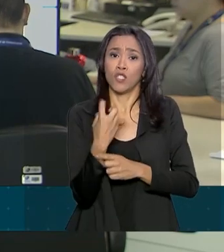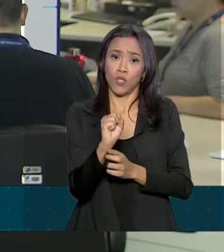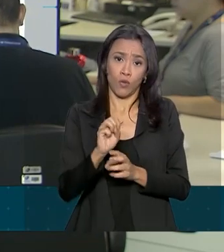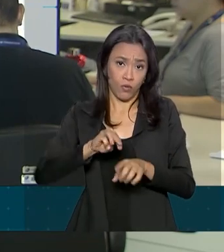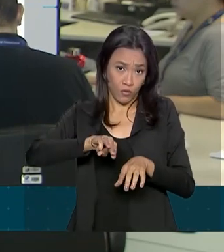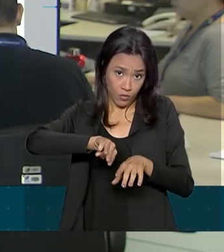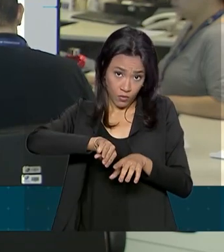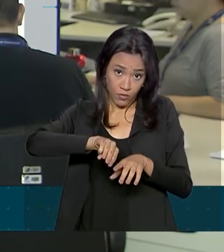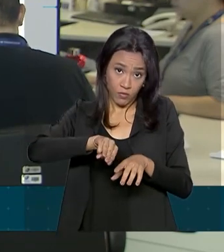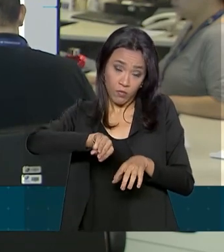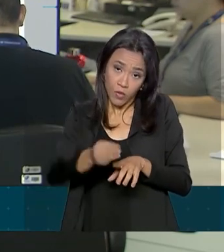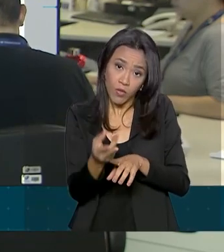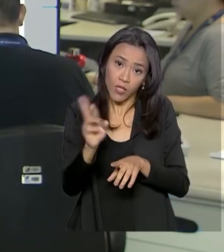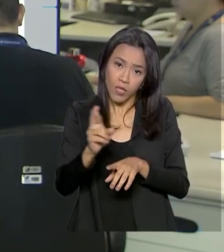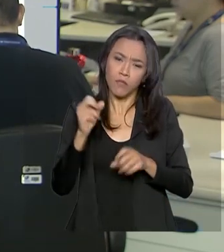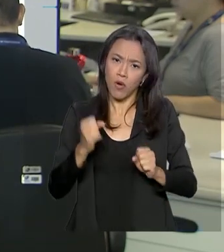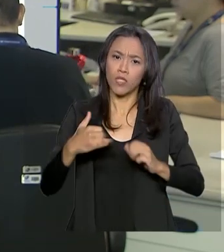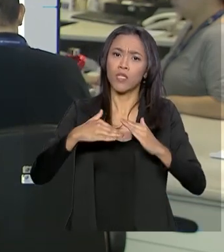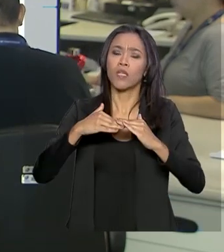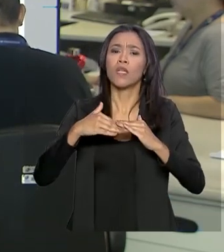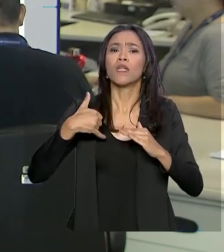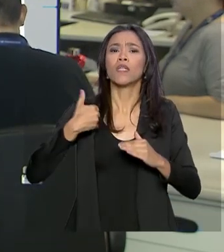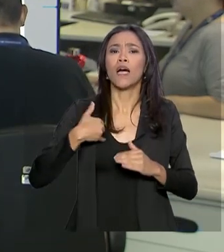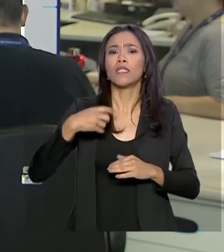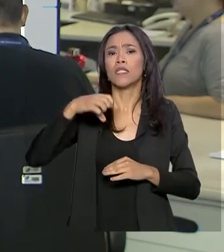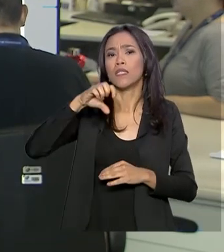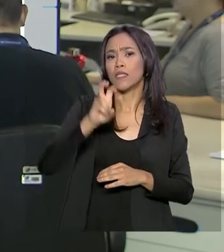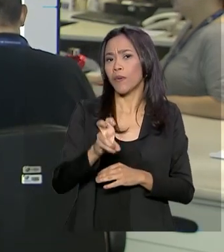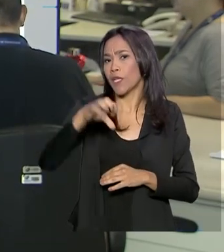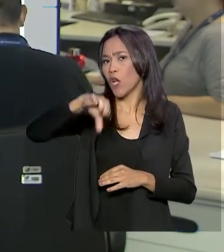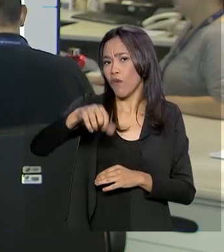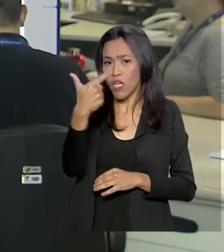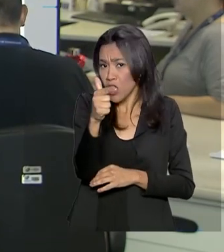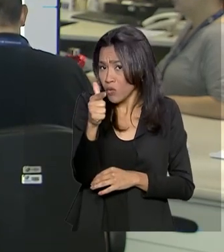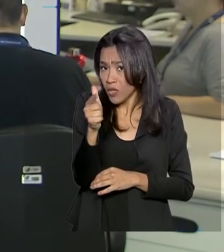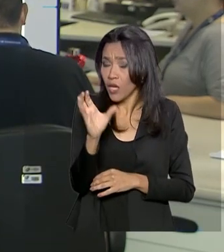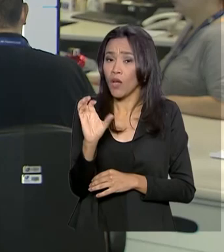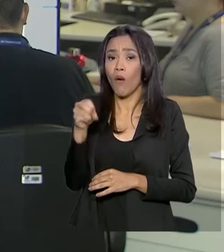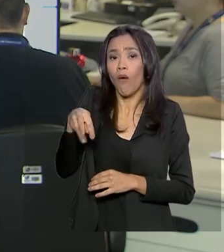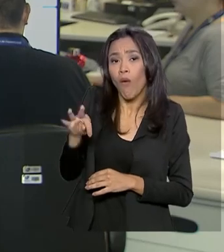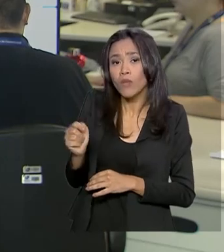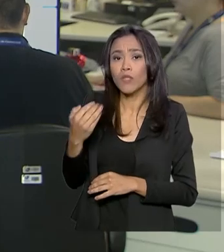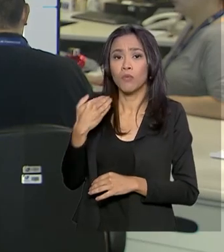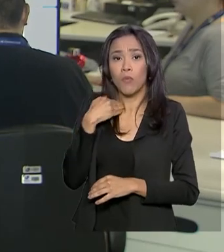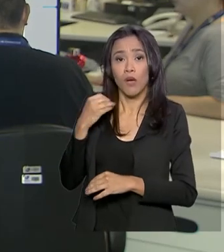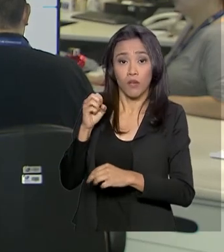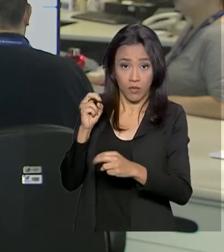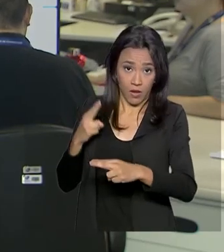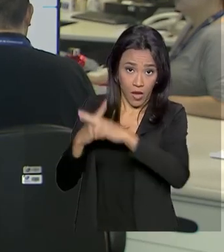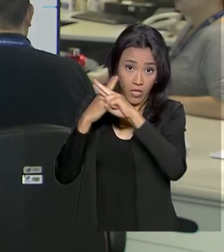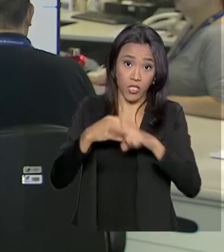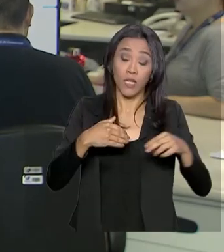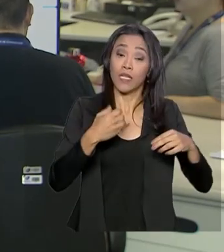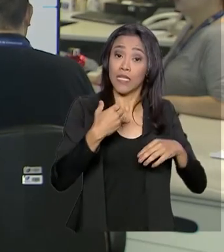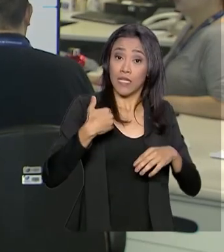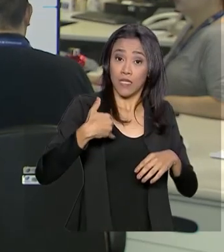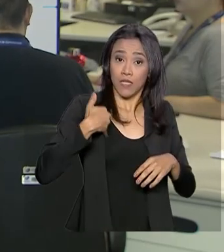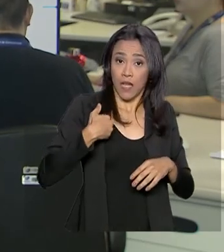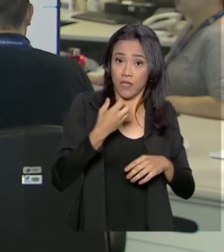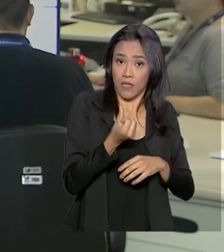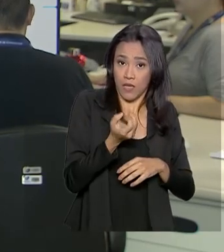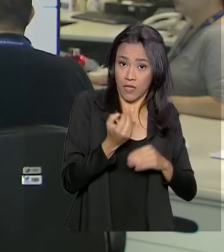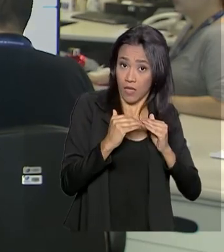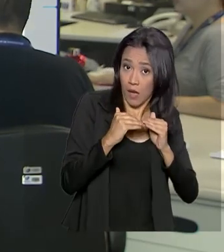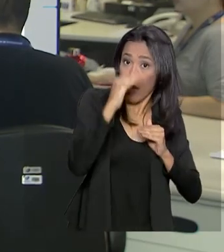Pode sacar quem tem até 59 anos e não possui conta na Caixa Econômica Federal. Para os que têm 60 anos ou mais e possuem